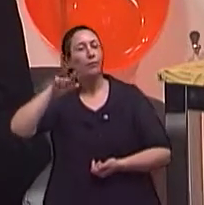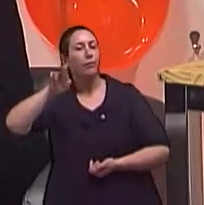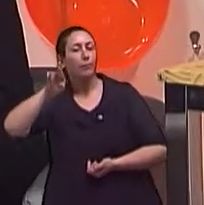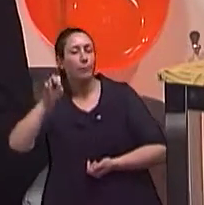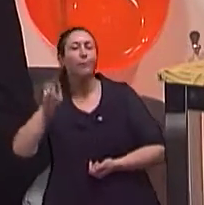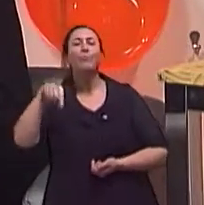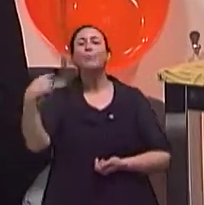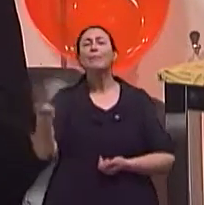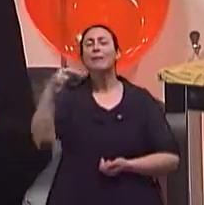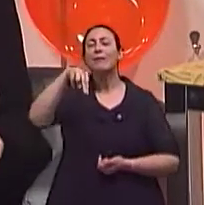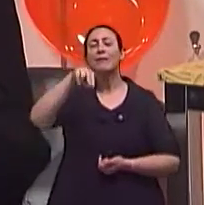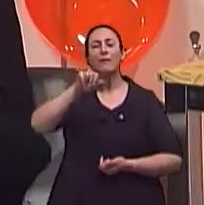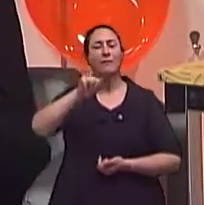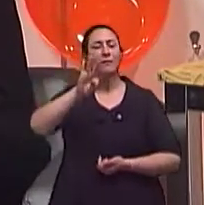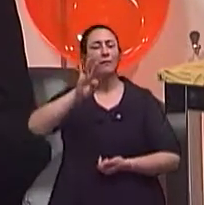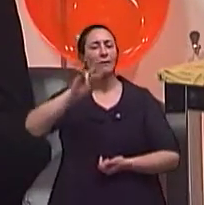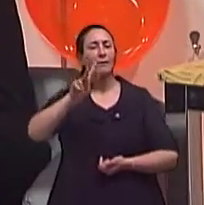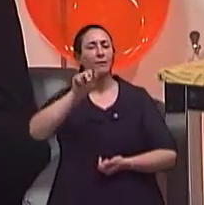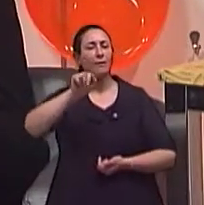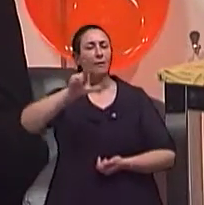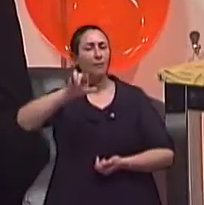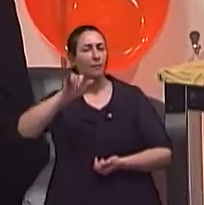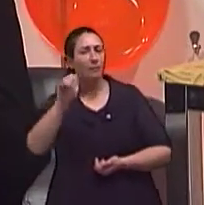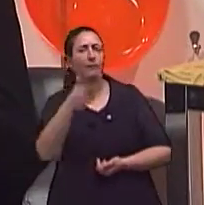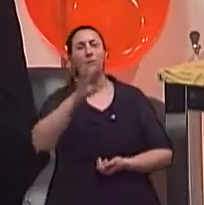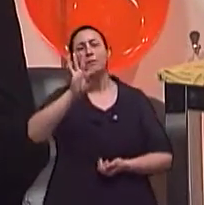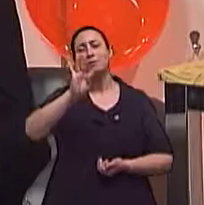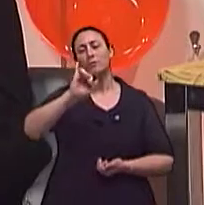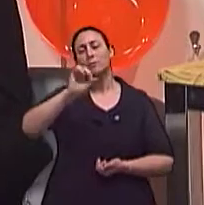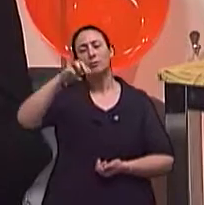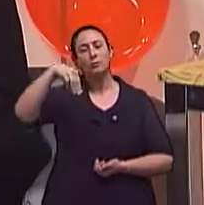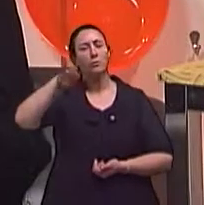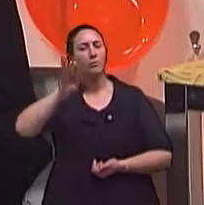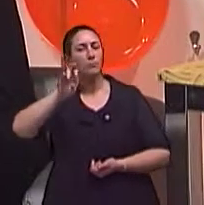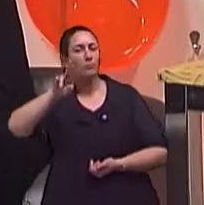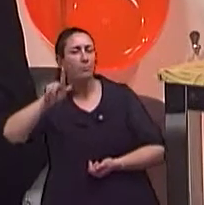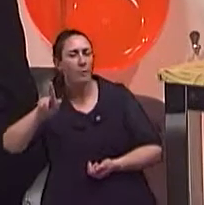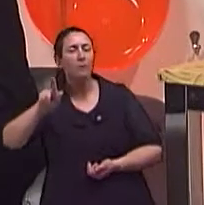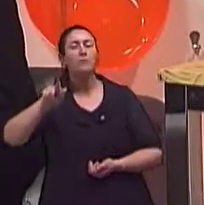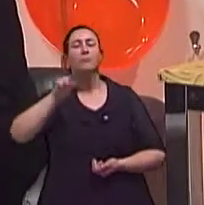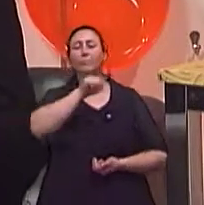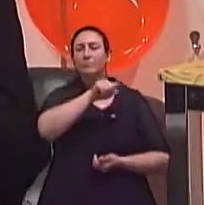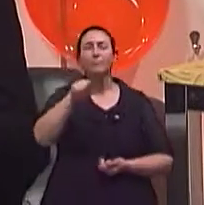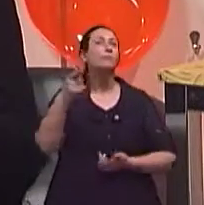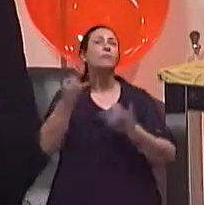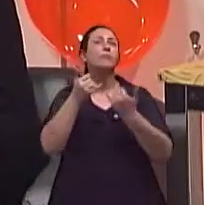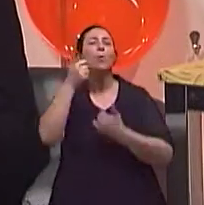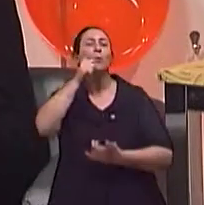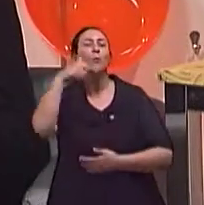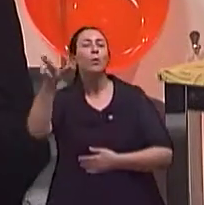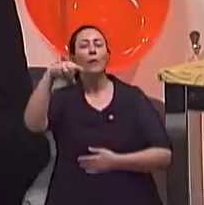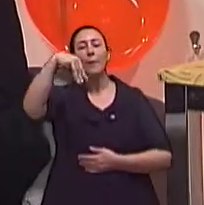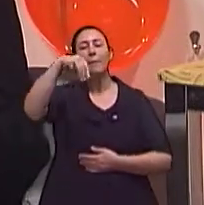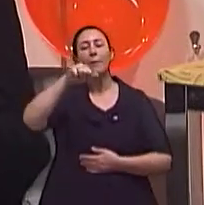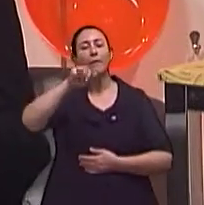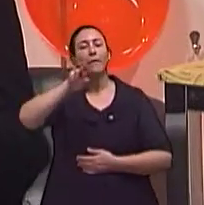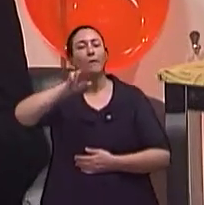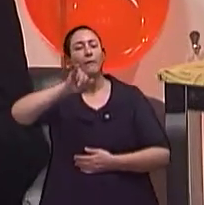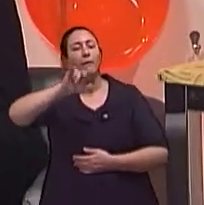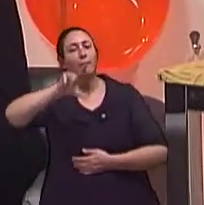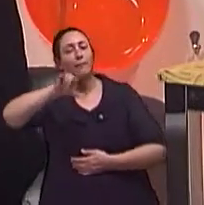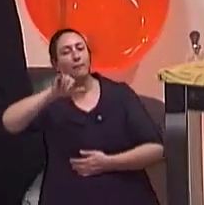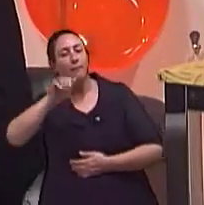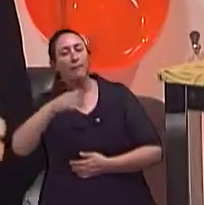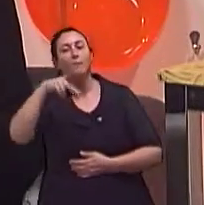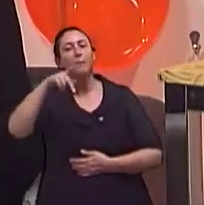nós temos outras que estão também já com bastante idade, como a Marília Peira, a Irene Ravache. Então, nós